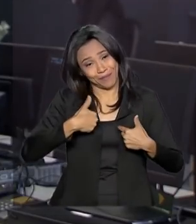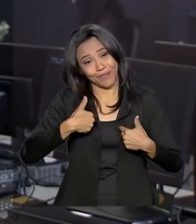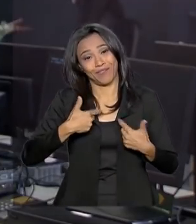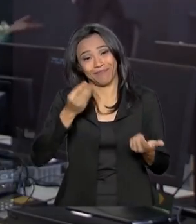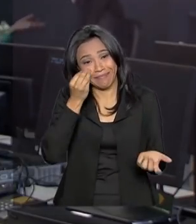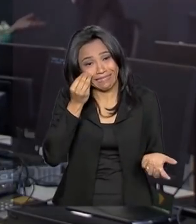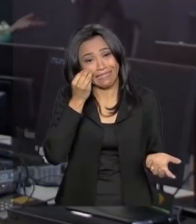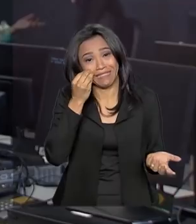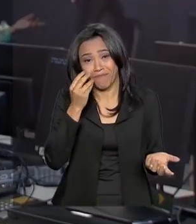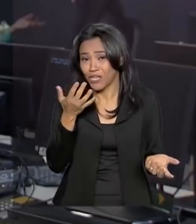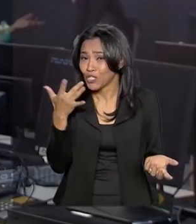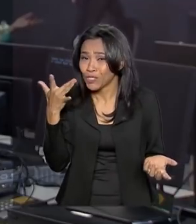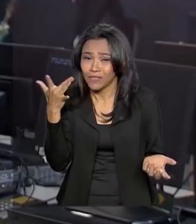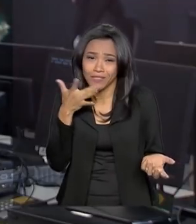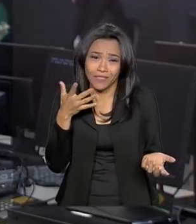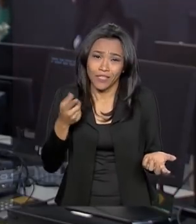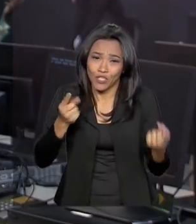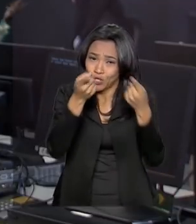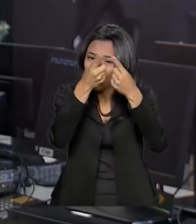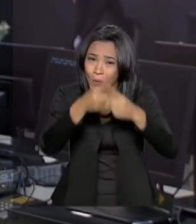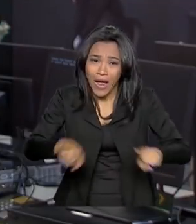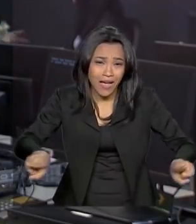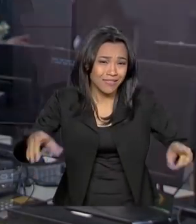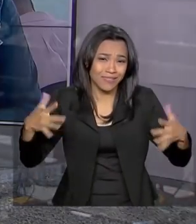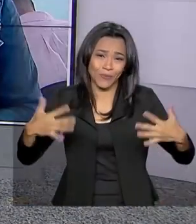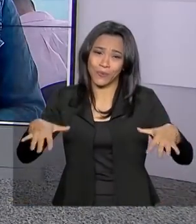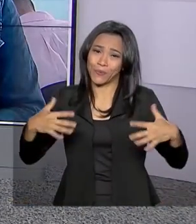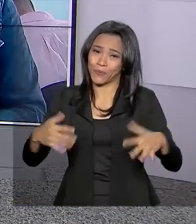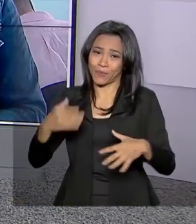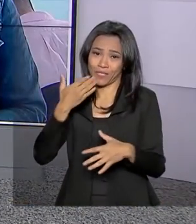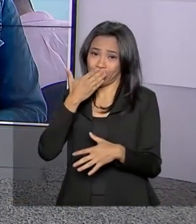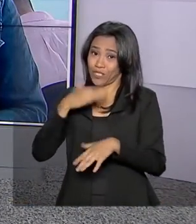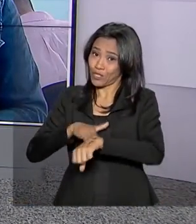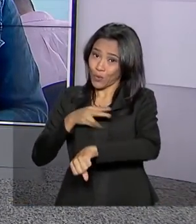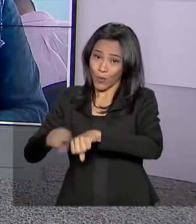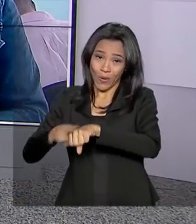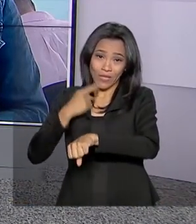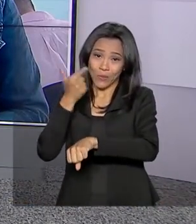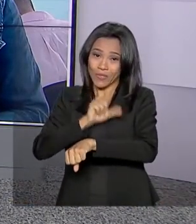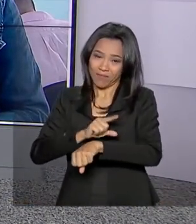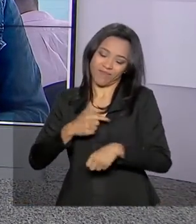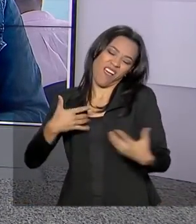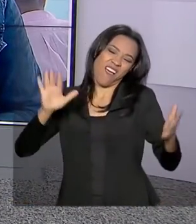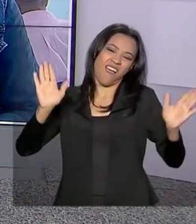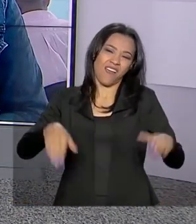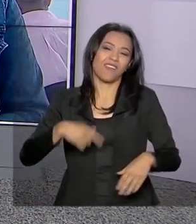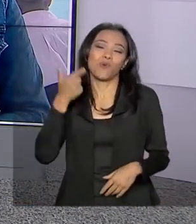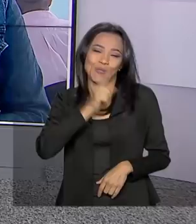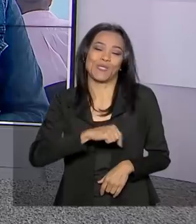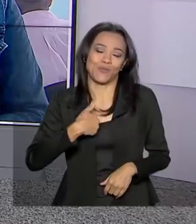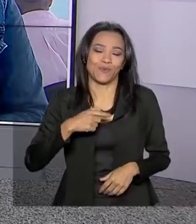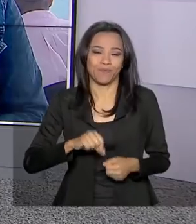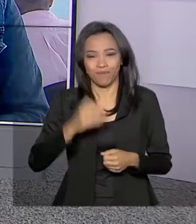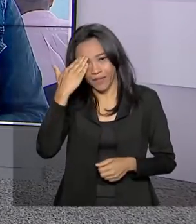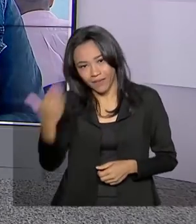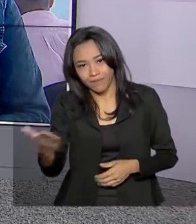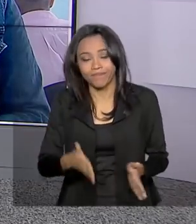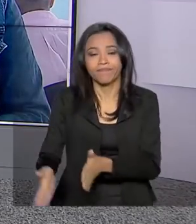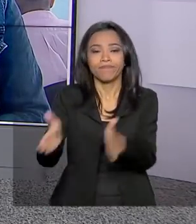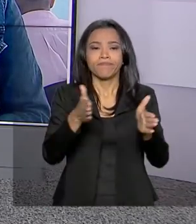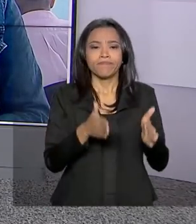viver sem chocolate e churrasco está difícil. Ah, eu já consigo. Obrigada, Ricardo. Bom,